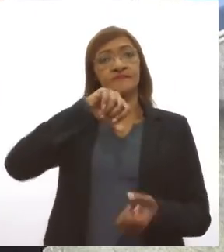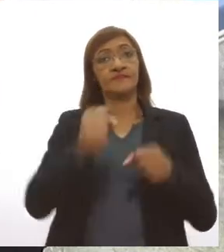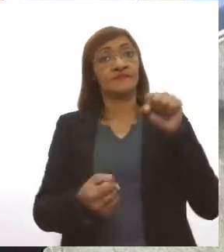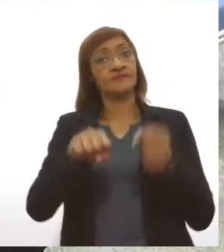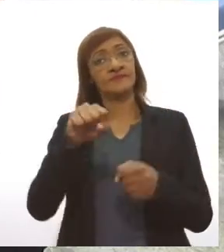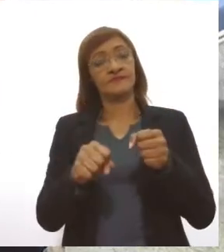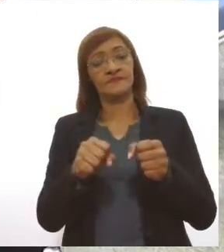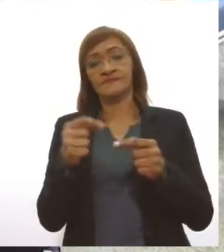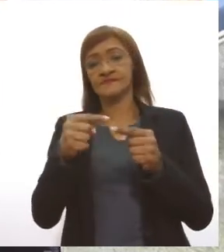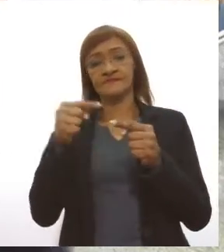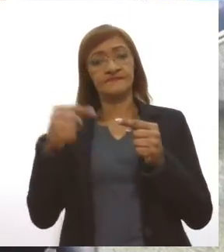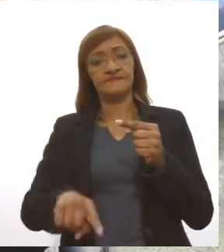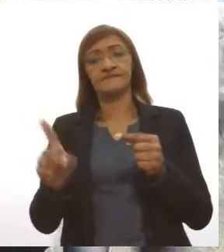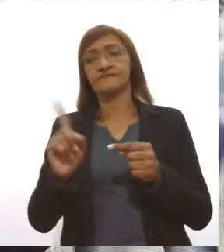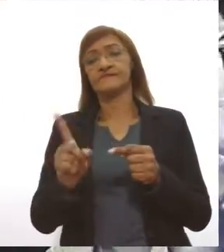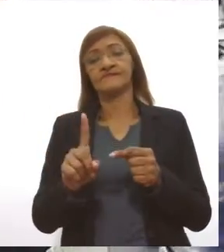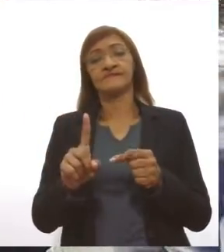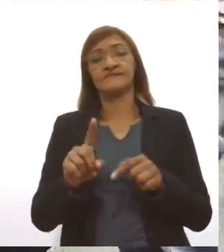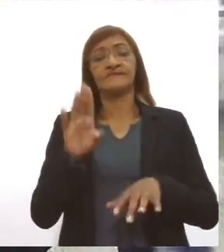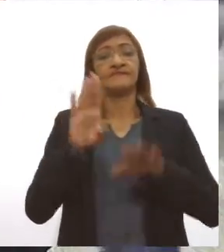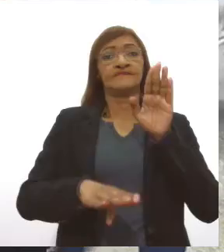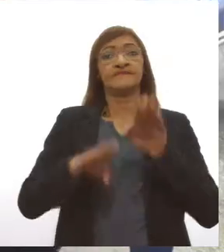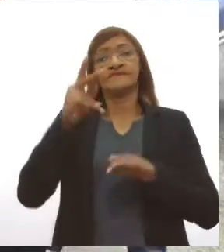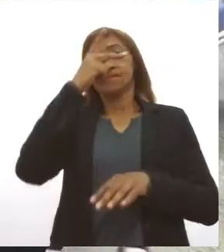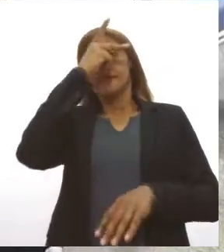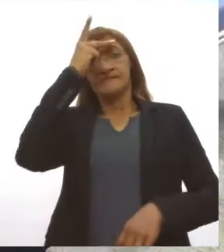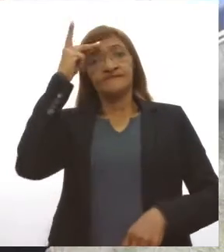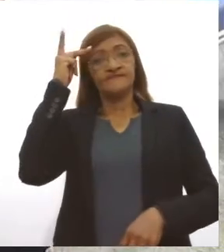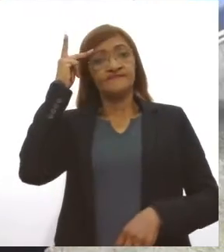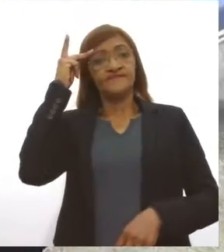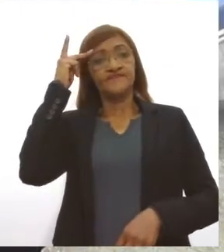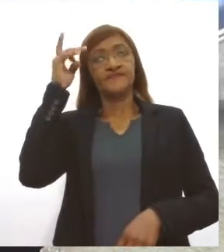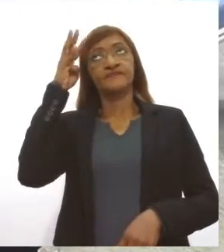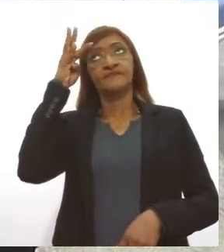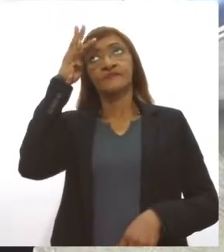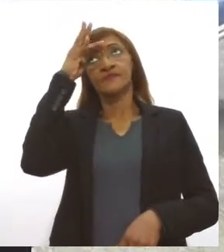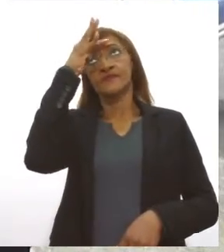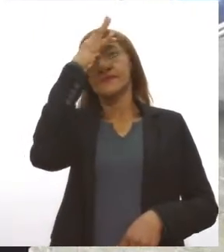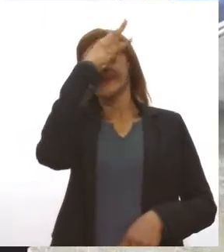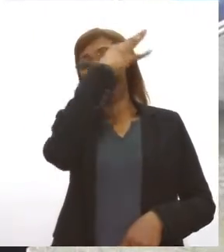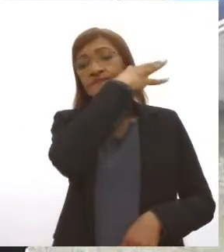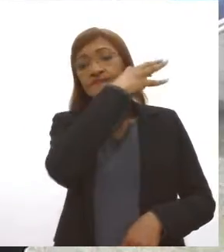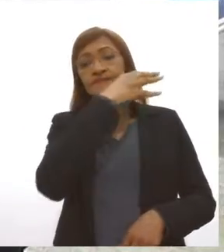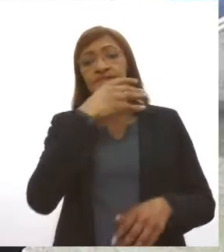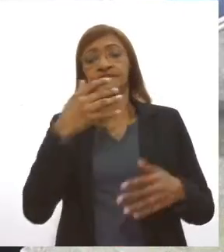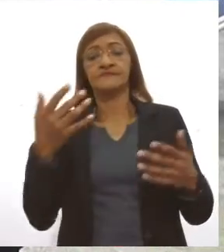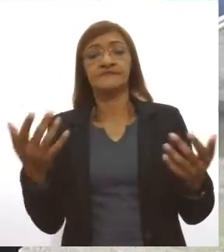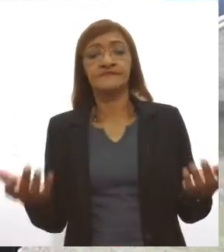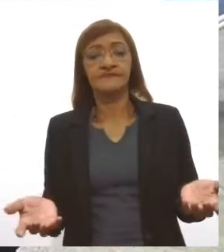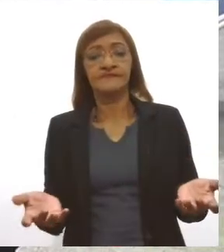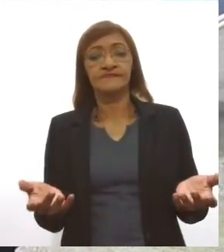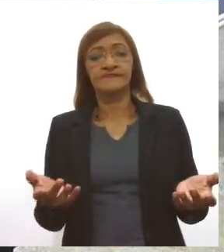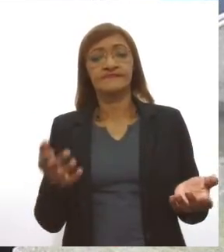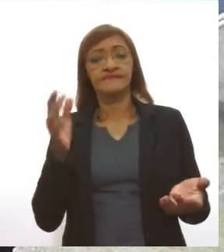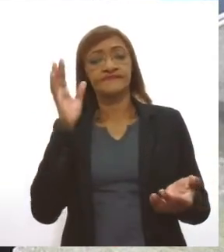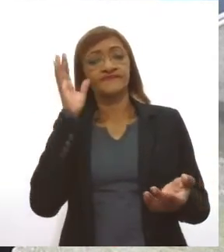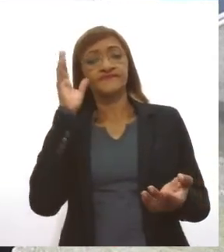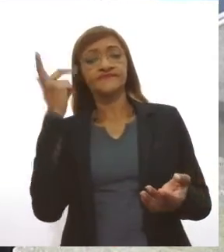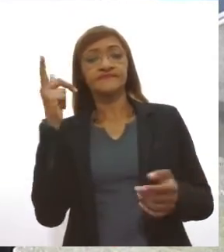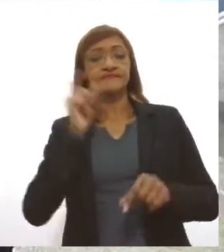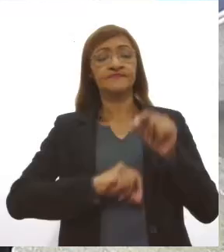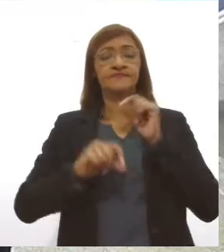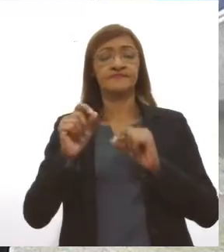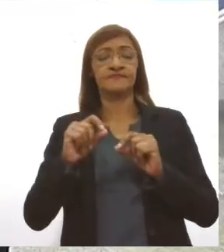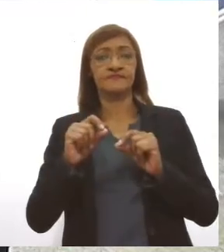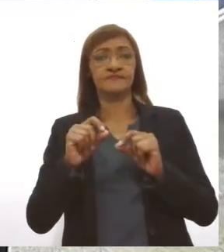E aí, as pessoas, elas perdem um pouco o senso de direção, ocorrem os acidentes e esses acidentes, eles podem